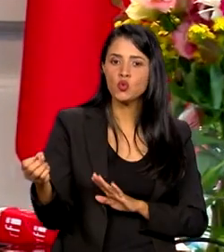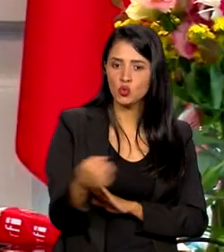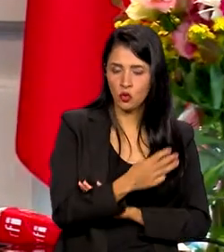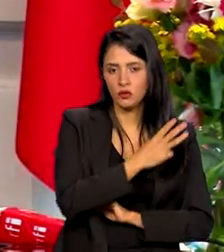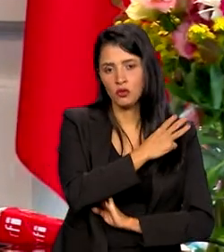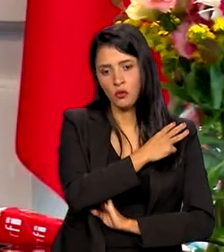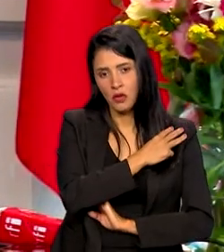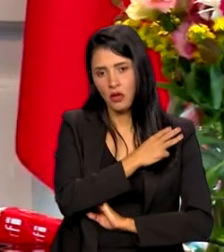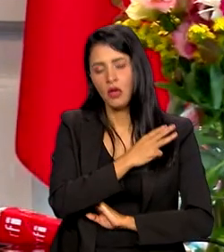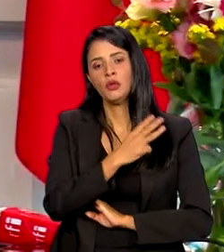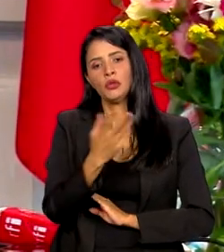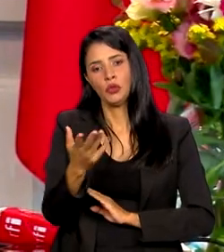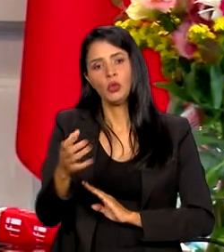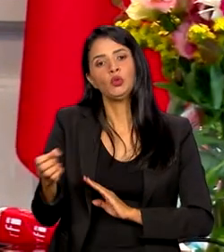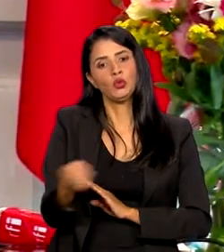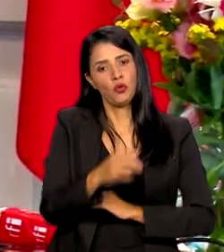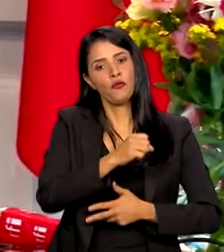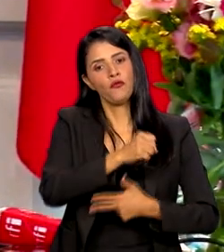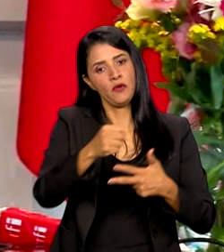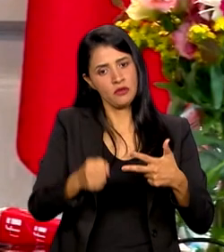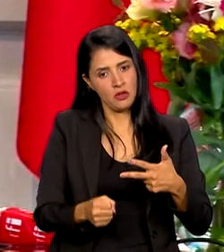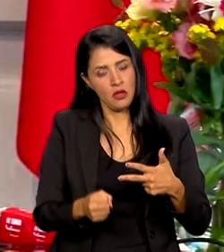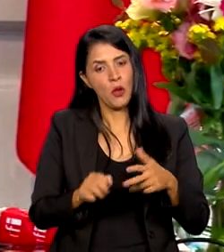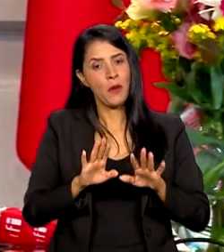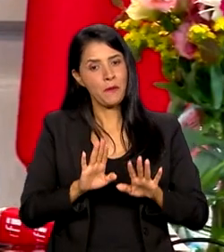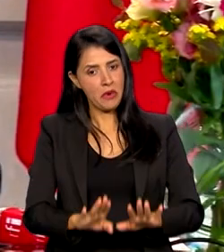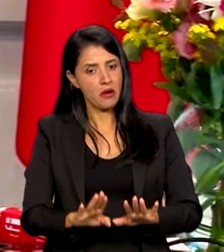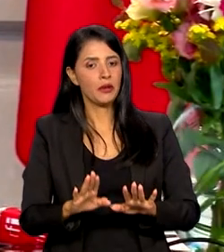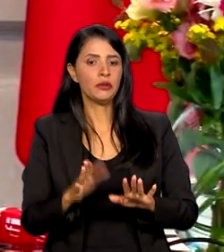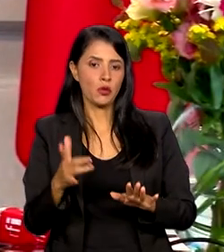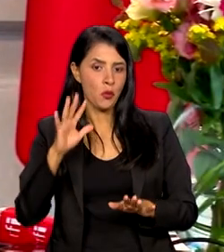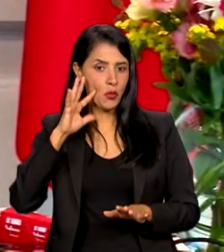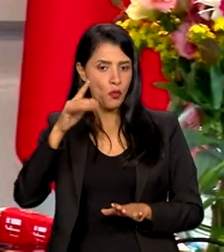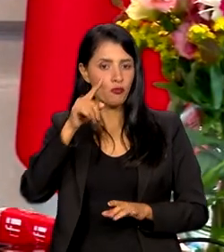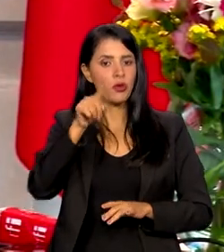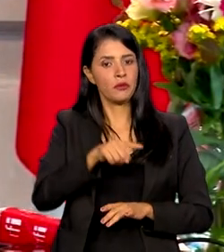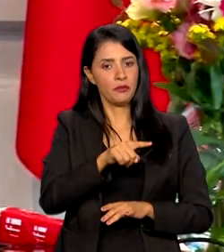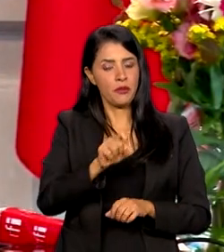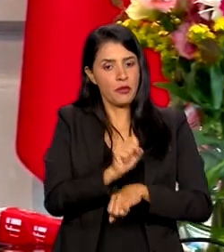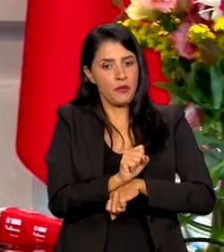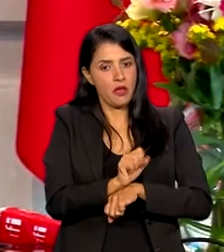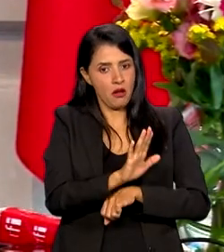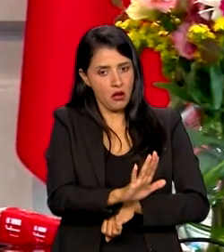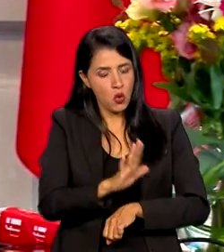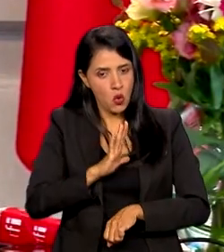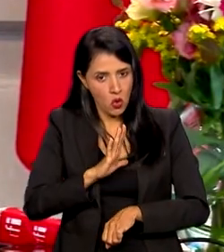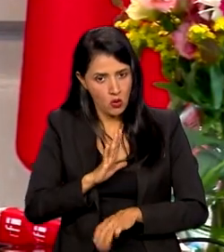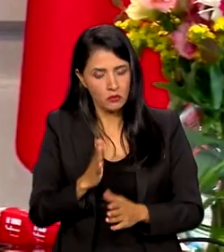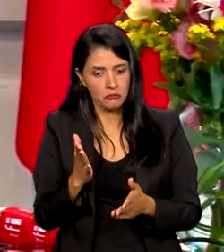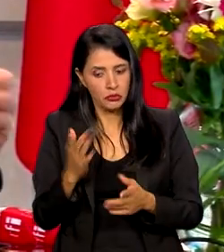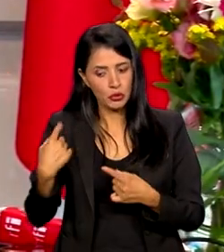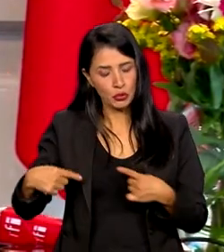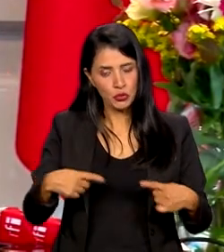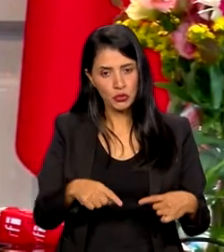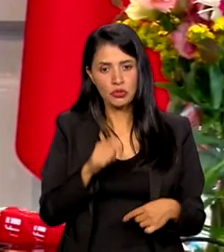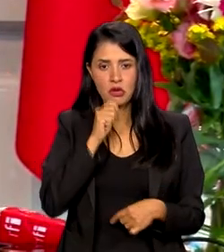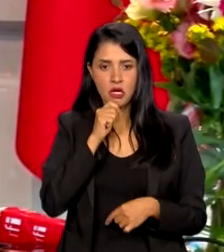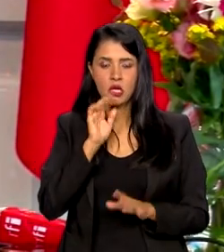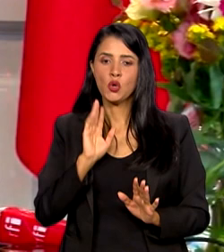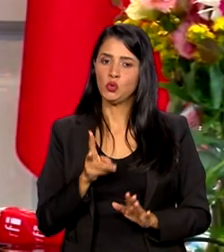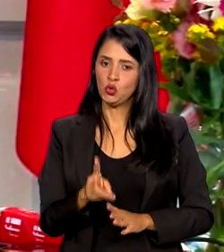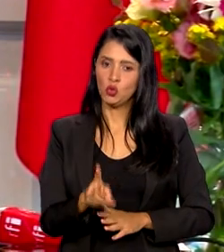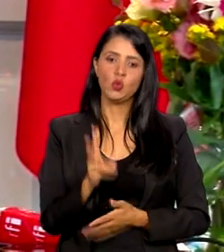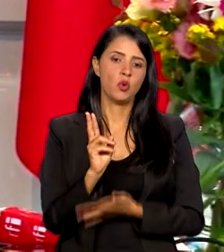novo, aliás, novo Enem a partir do novo ensino médio. Como foi suspenso, por enquanto, se mantém